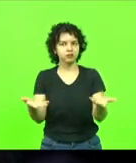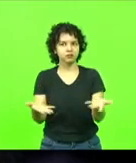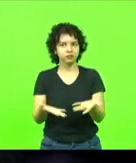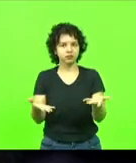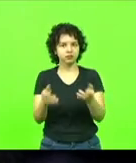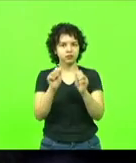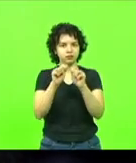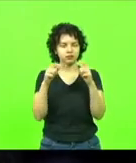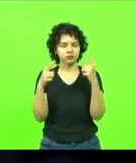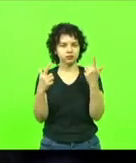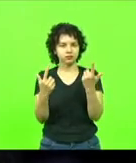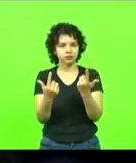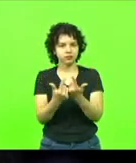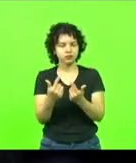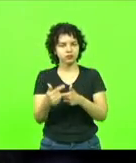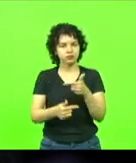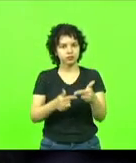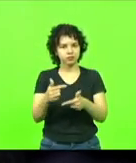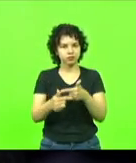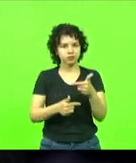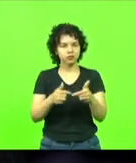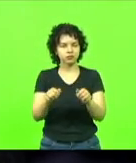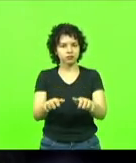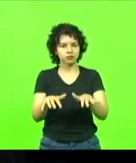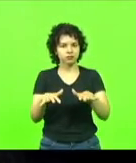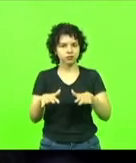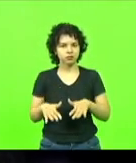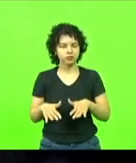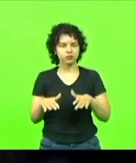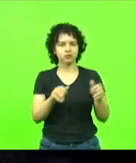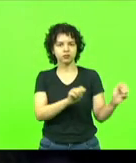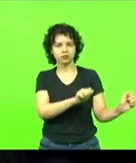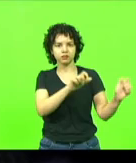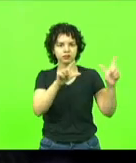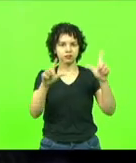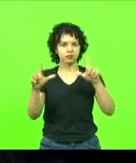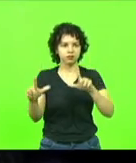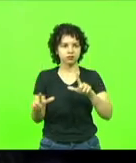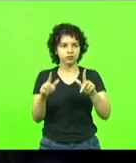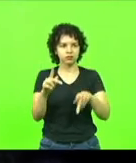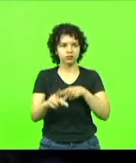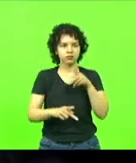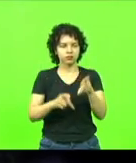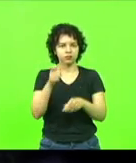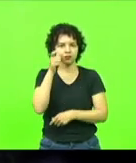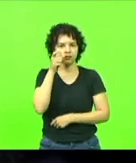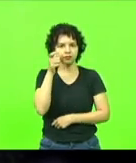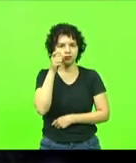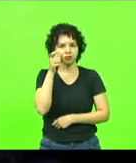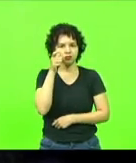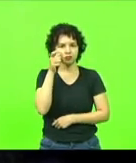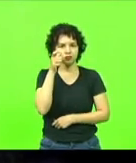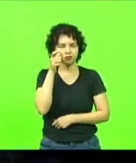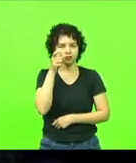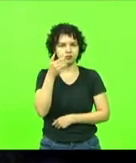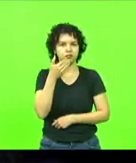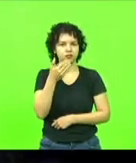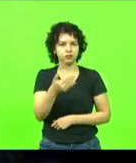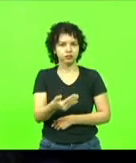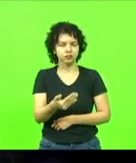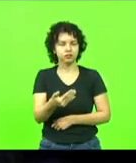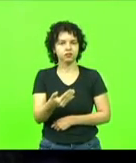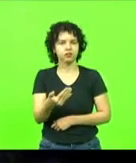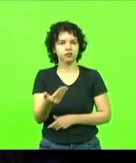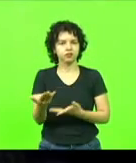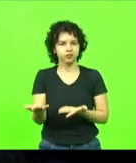fazendo o trabalho para que esta sessão seja transmitida para que o povo possa acompanhar. Eu solicito ao nobre